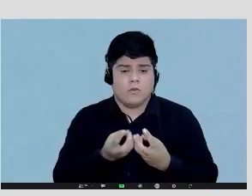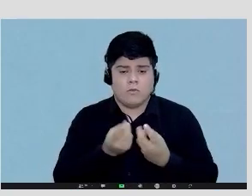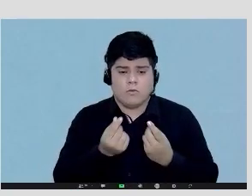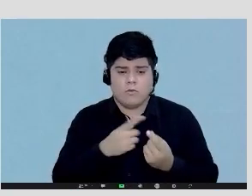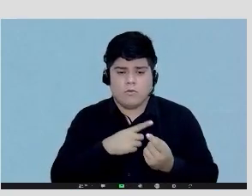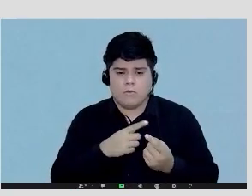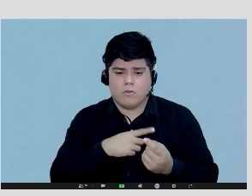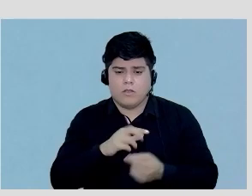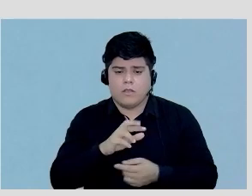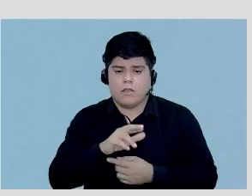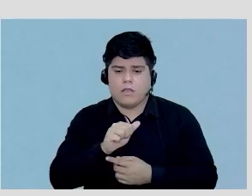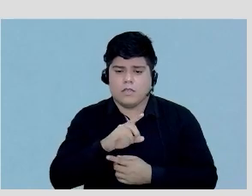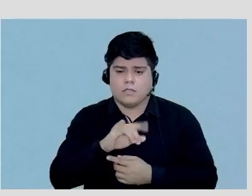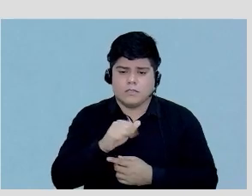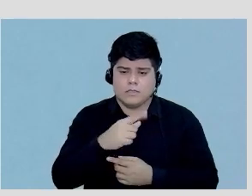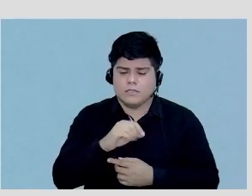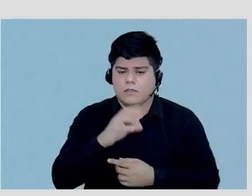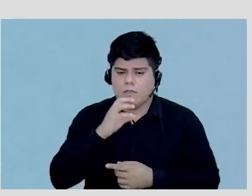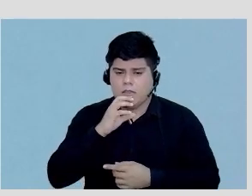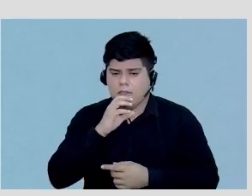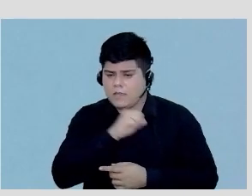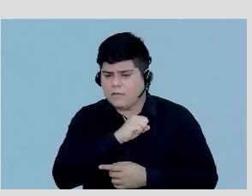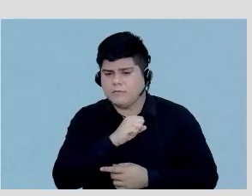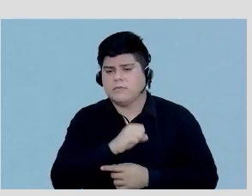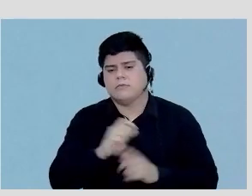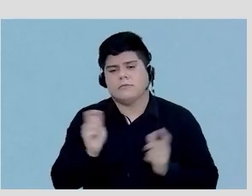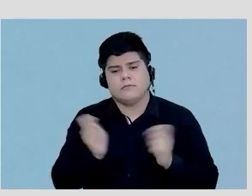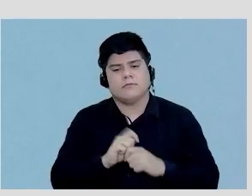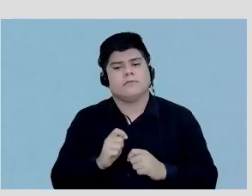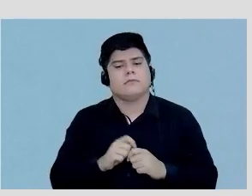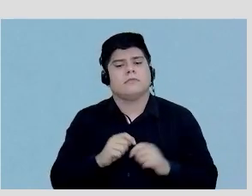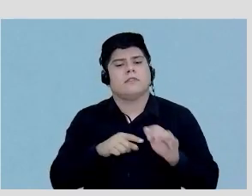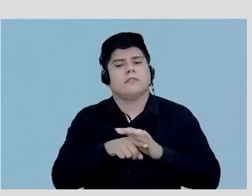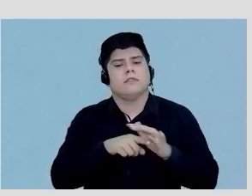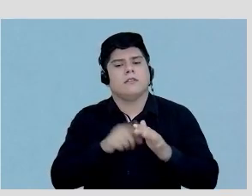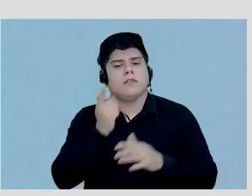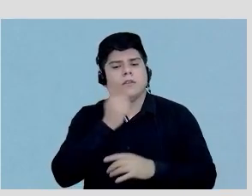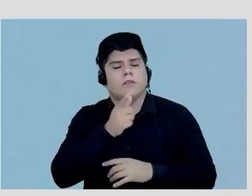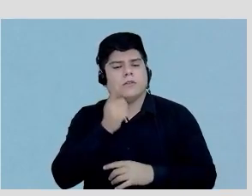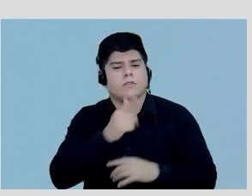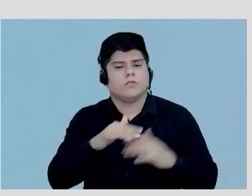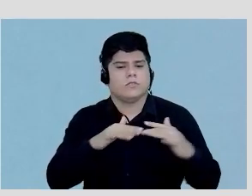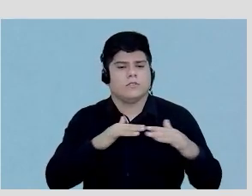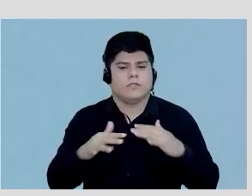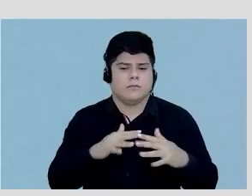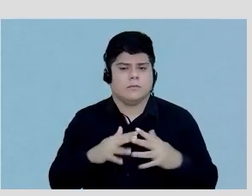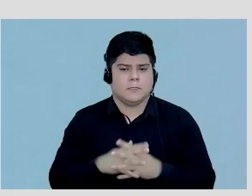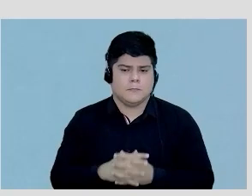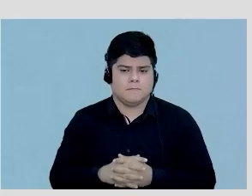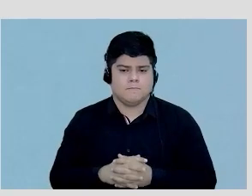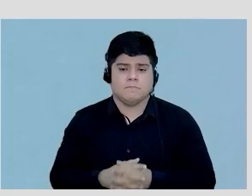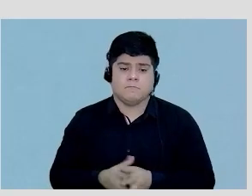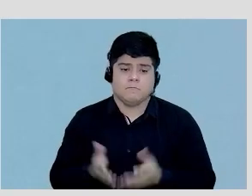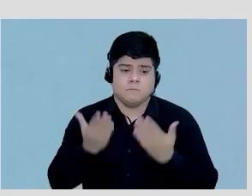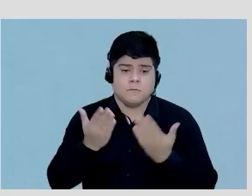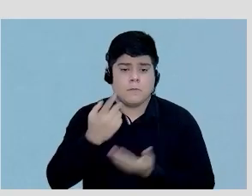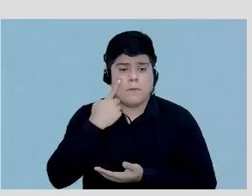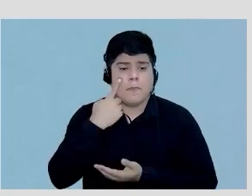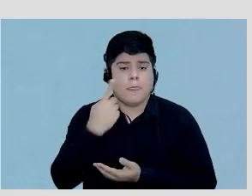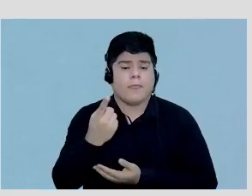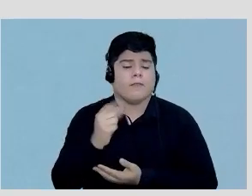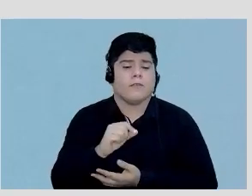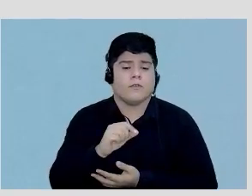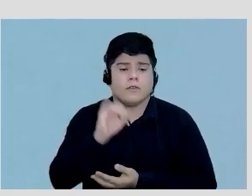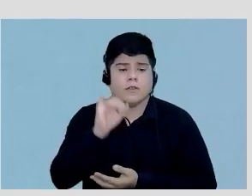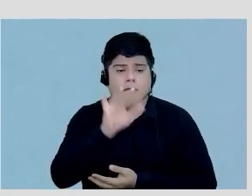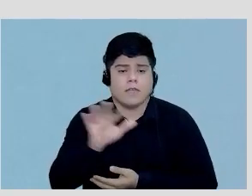radiação de modo muito rápido, permite que a gente faça as aquisições dinâmicas, né? E aqui a gente vê as